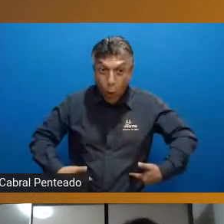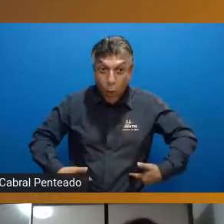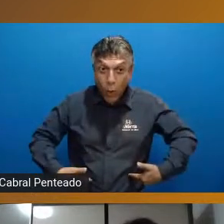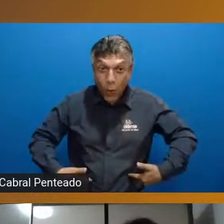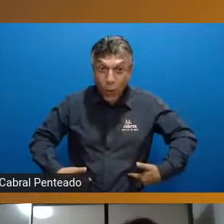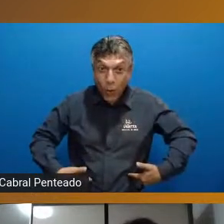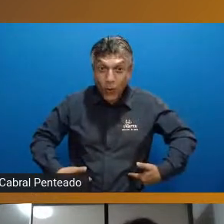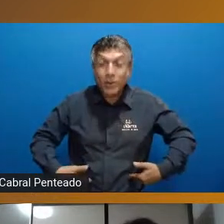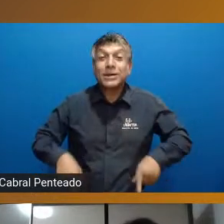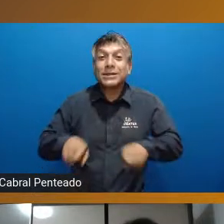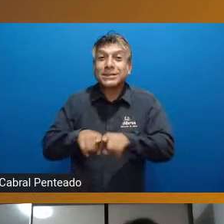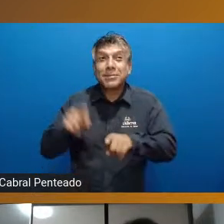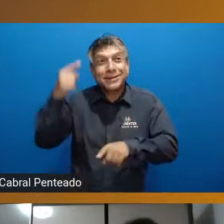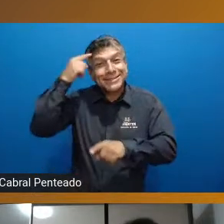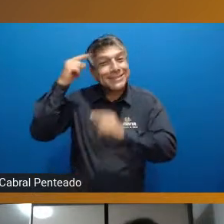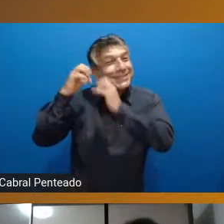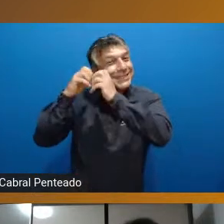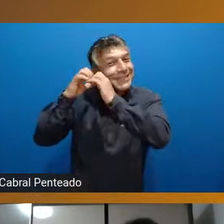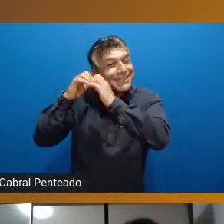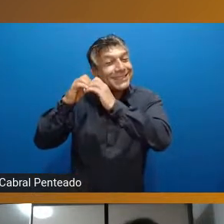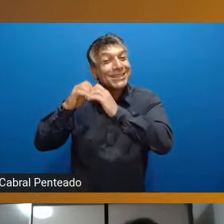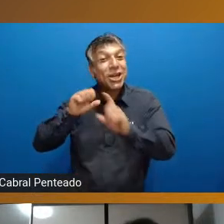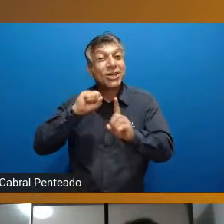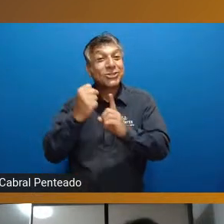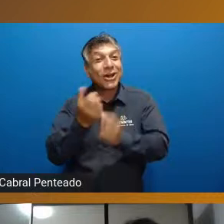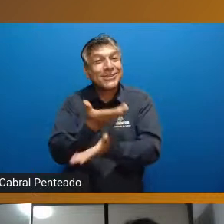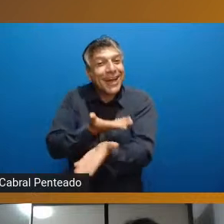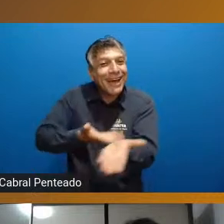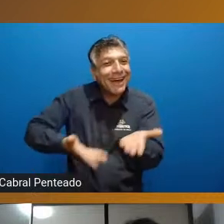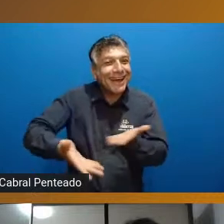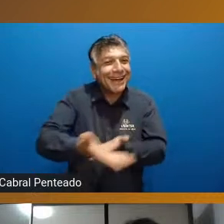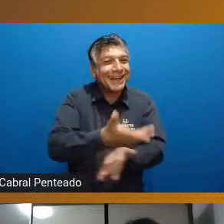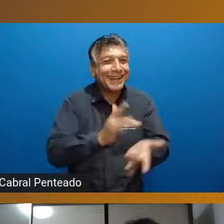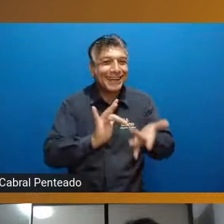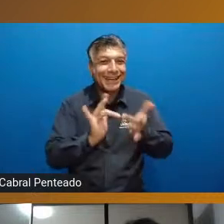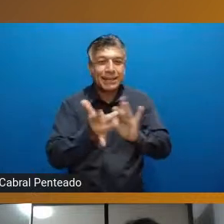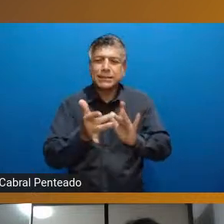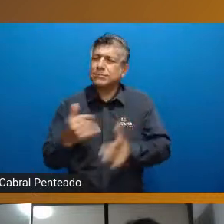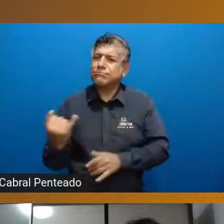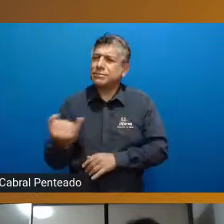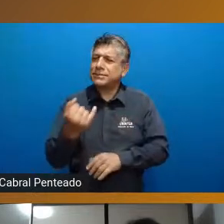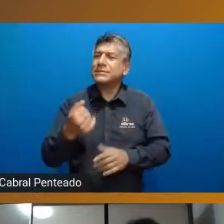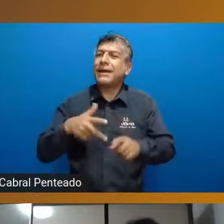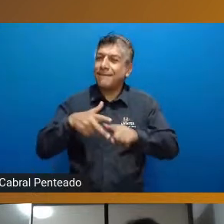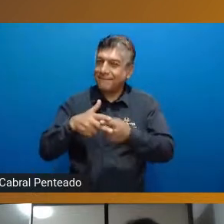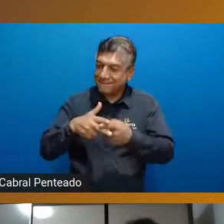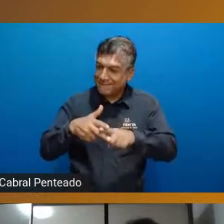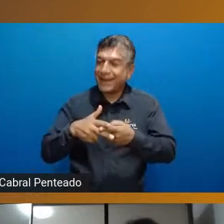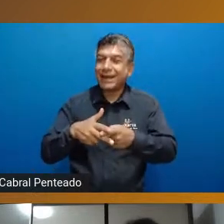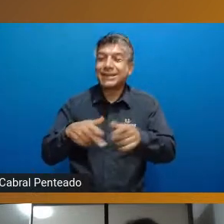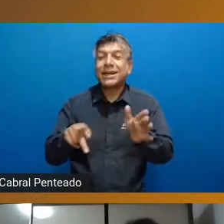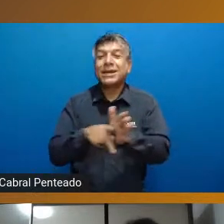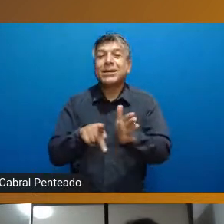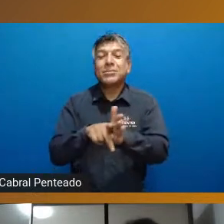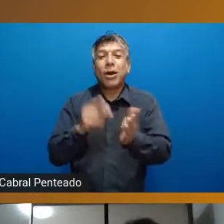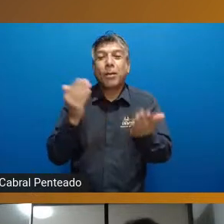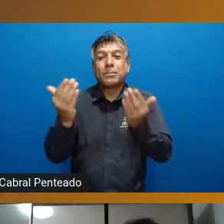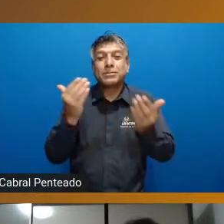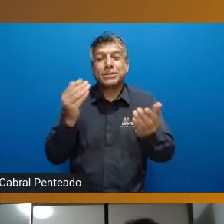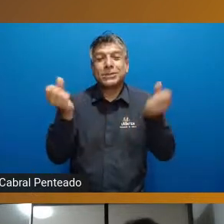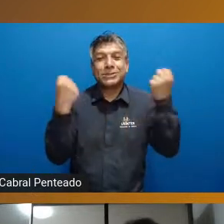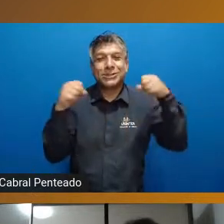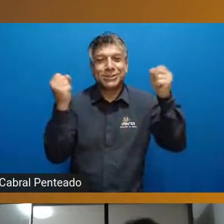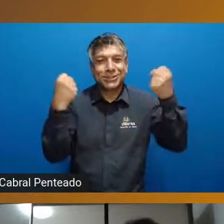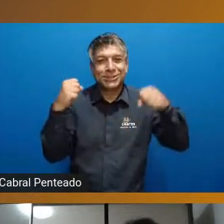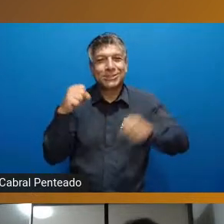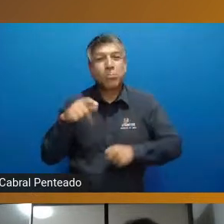também aspectos cognitivos e sócio-afetivos que são ferramentas utilizadas na psicomotricidade a